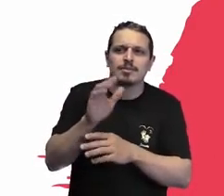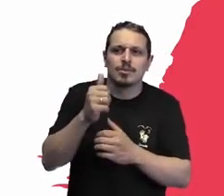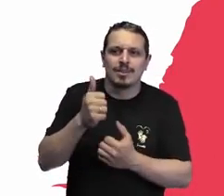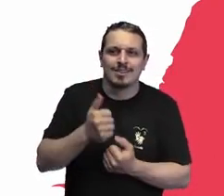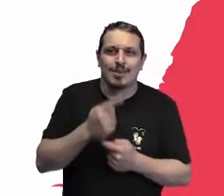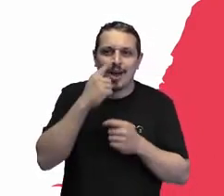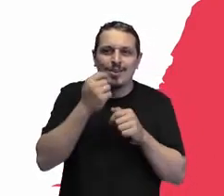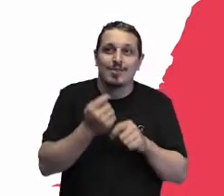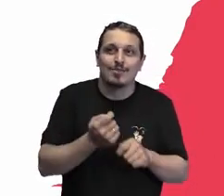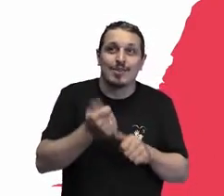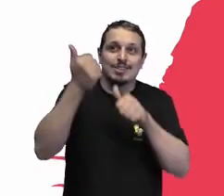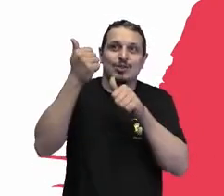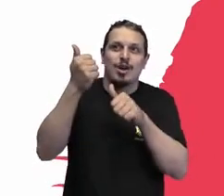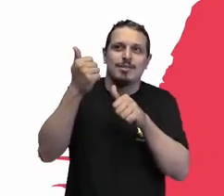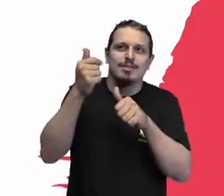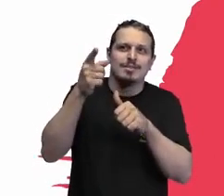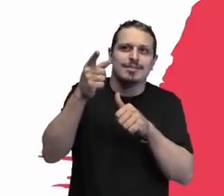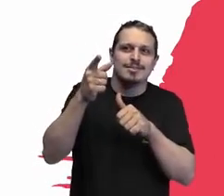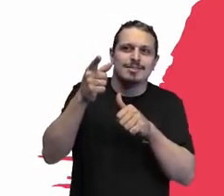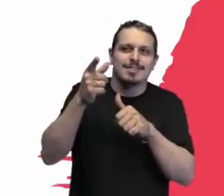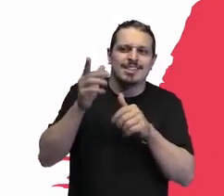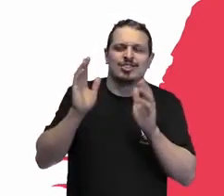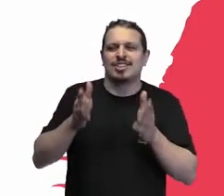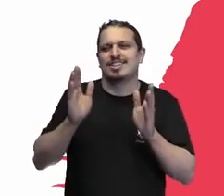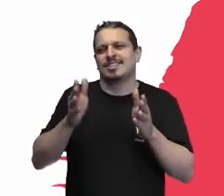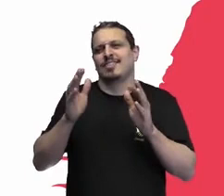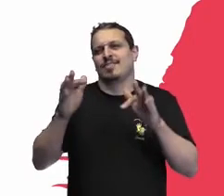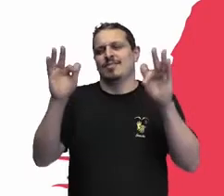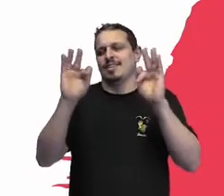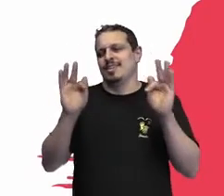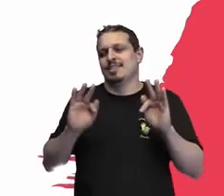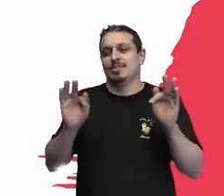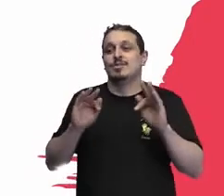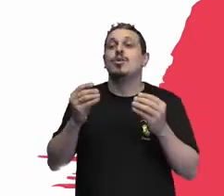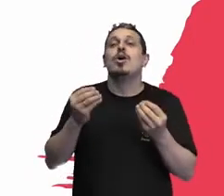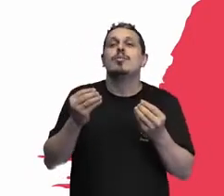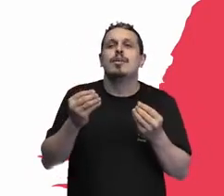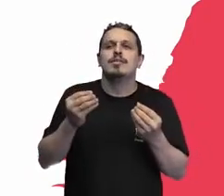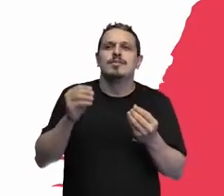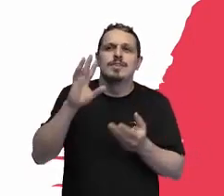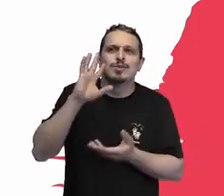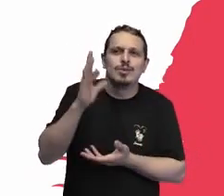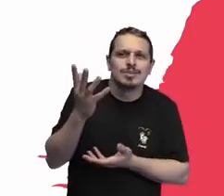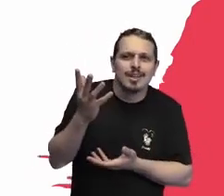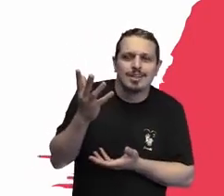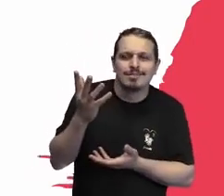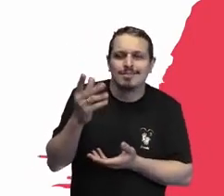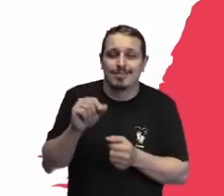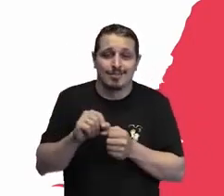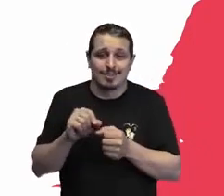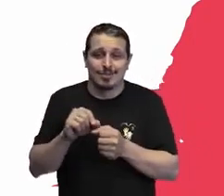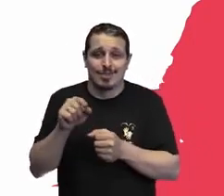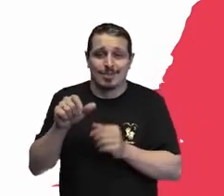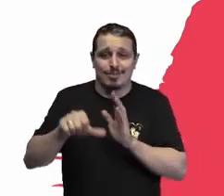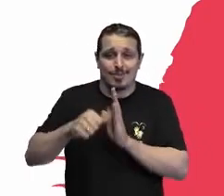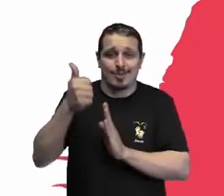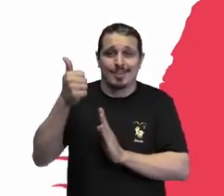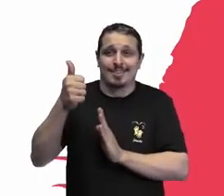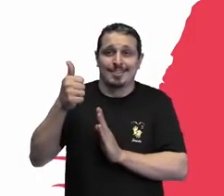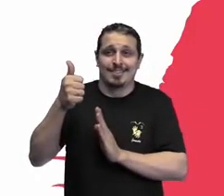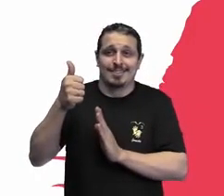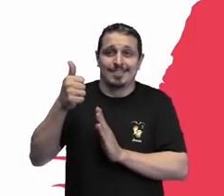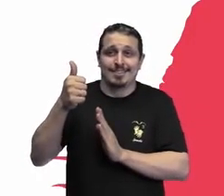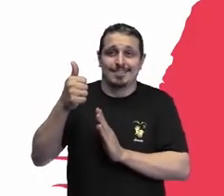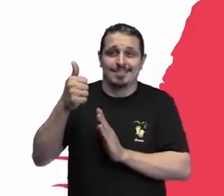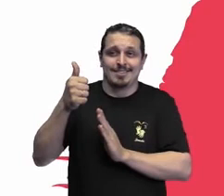já terminando, como é que a gente faz? Como é que eu entro nisso? Está todo mundo ouvindo? Bom, primeiro nós estamos ainda, ainda